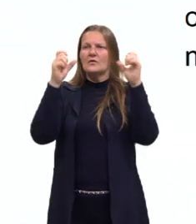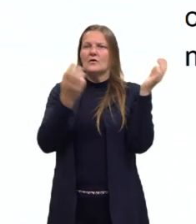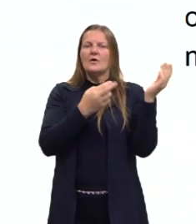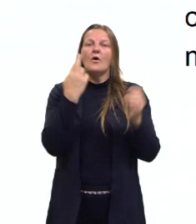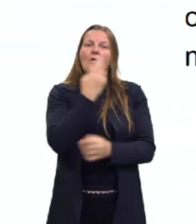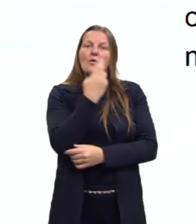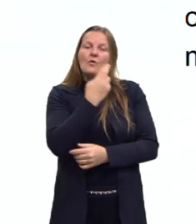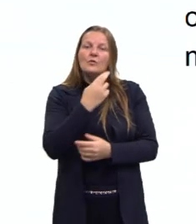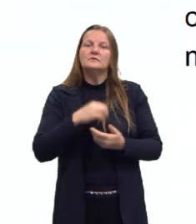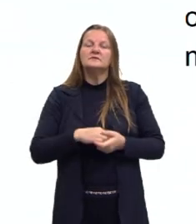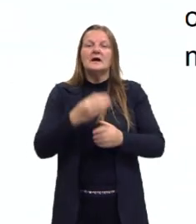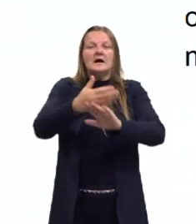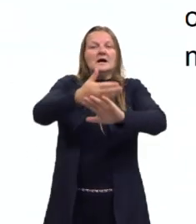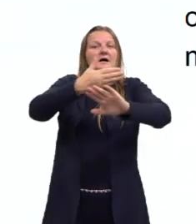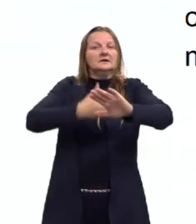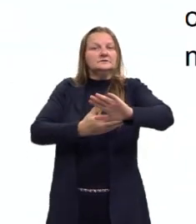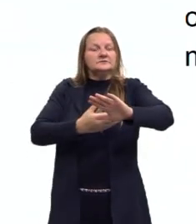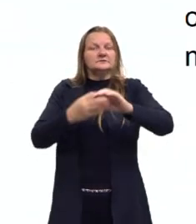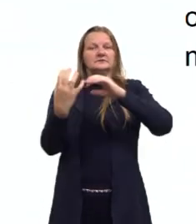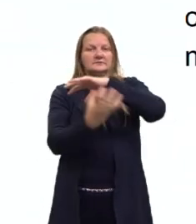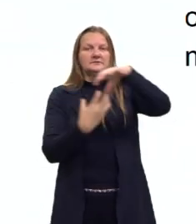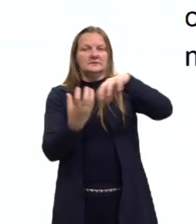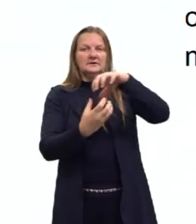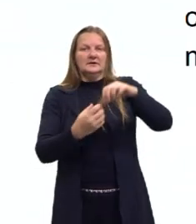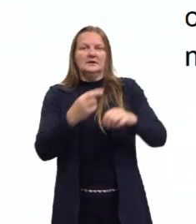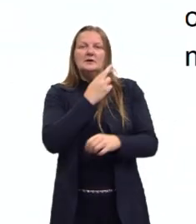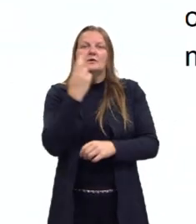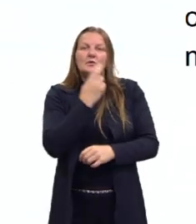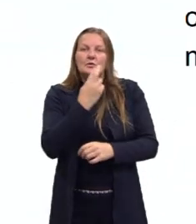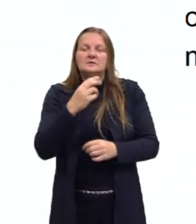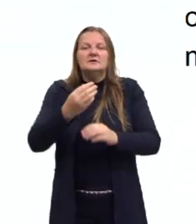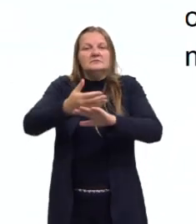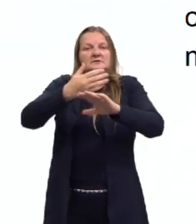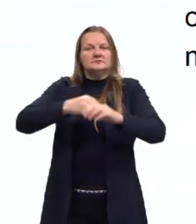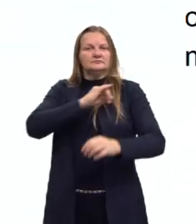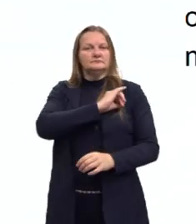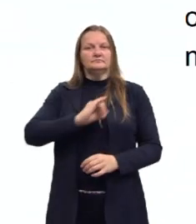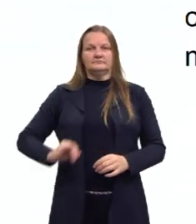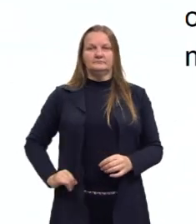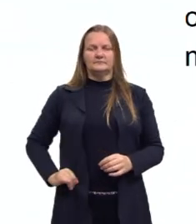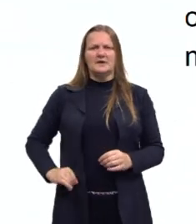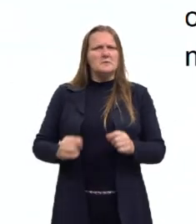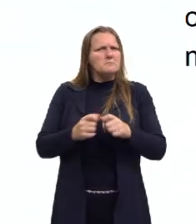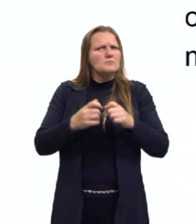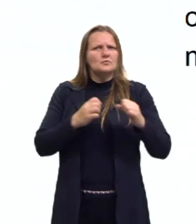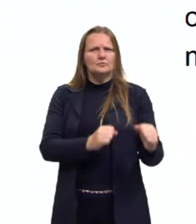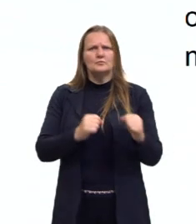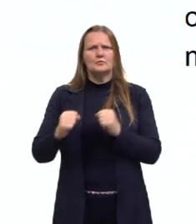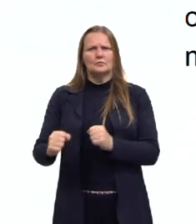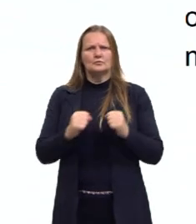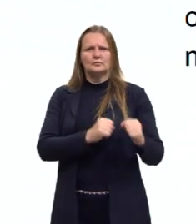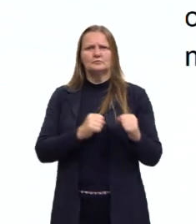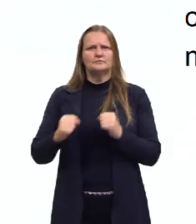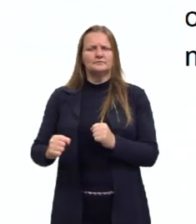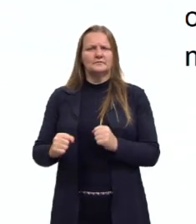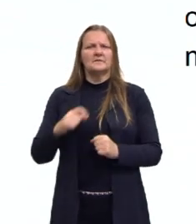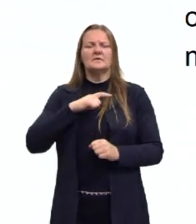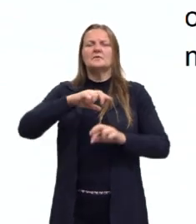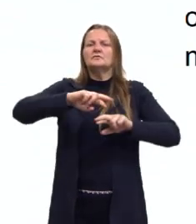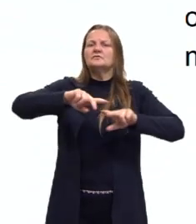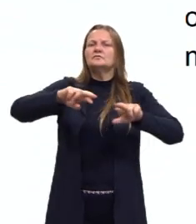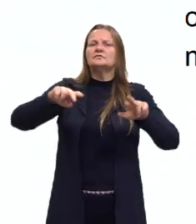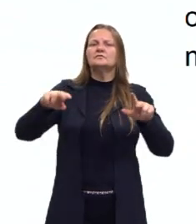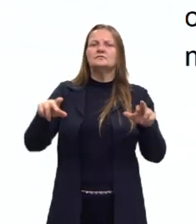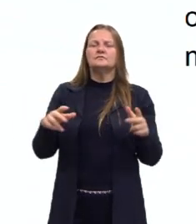Rússia antes da Revolução. Então, a Rússia, ela era um império enorme, multiétnico, com